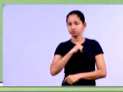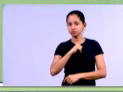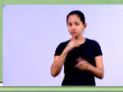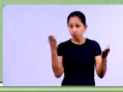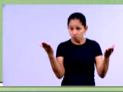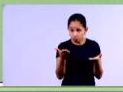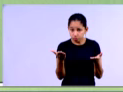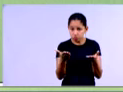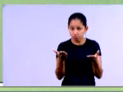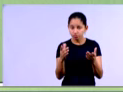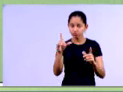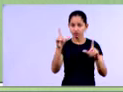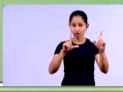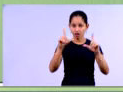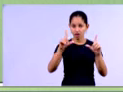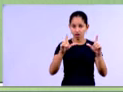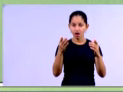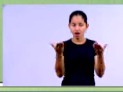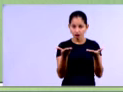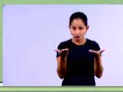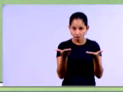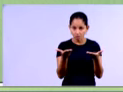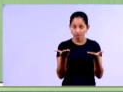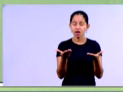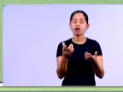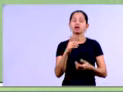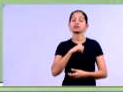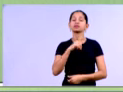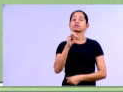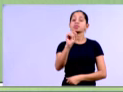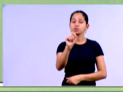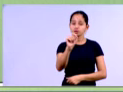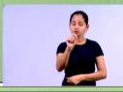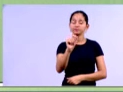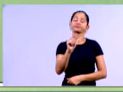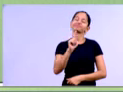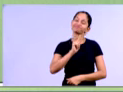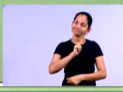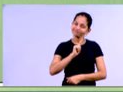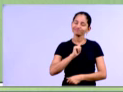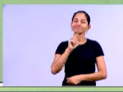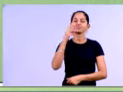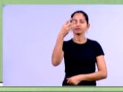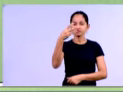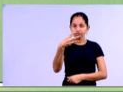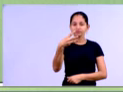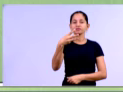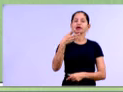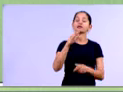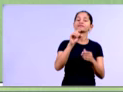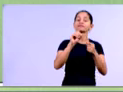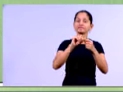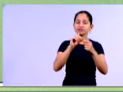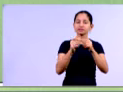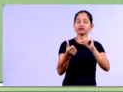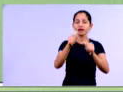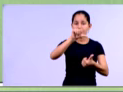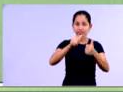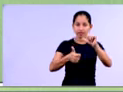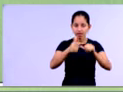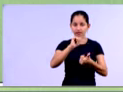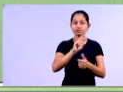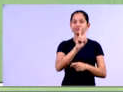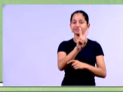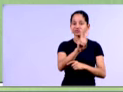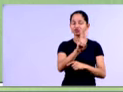teleaula, é verificar essa questão, tá, dessas três aulas aí. Análise vertical e horizontal e a fórmula de